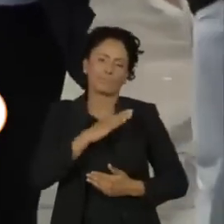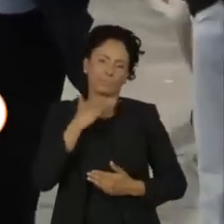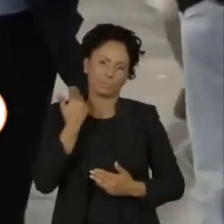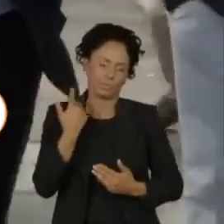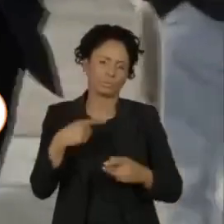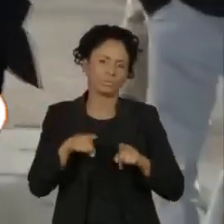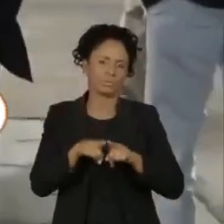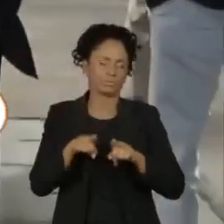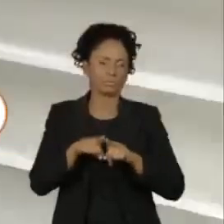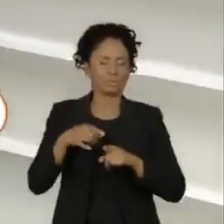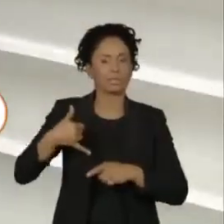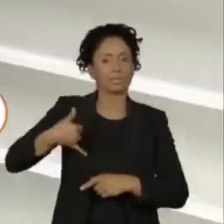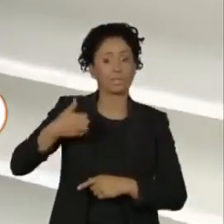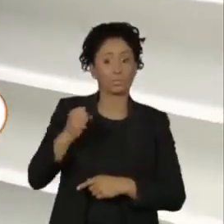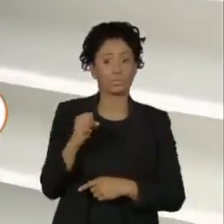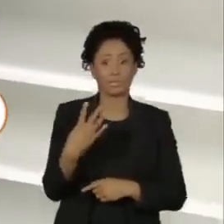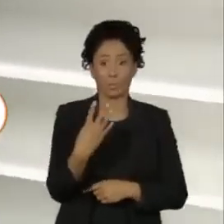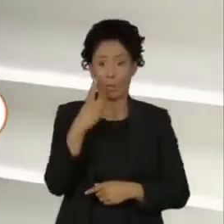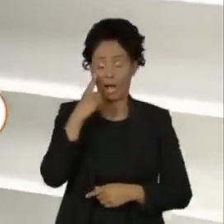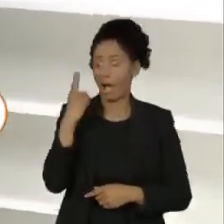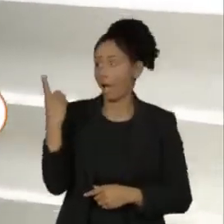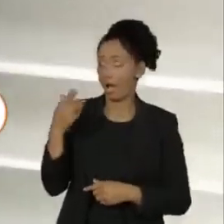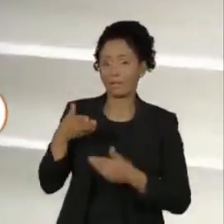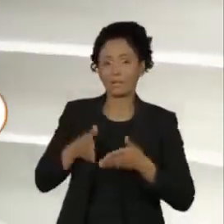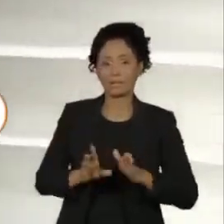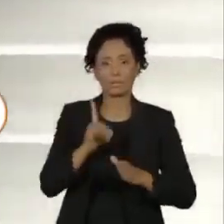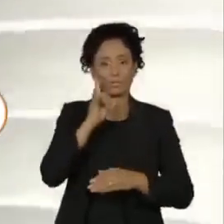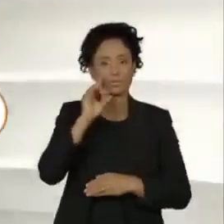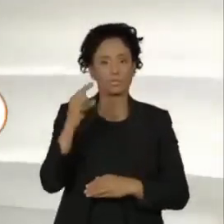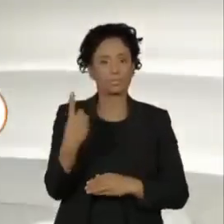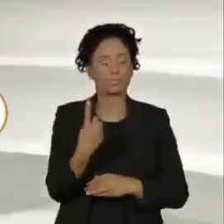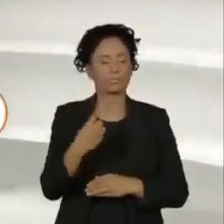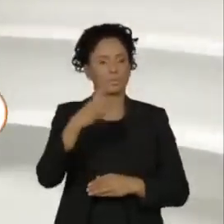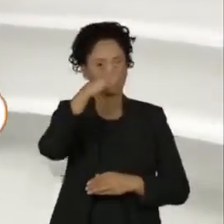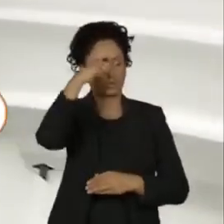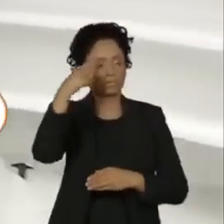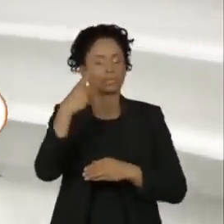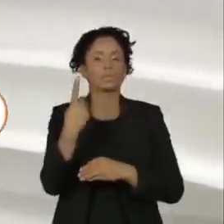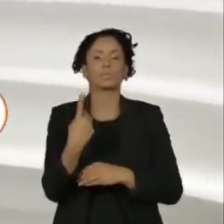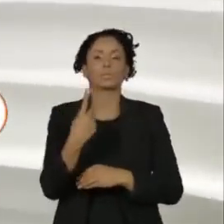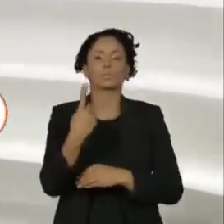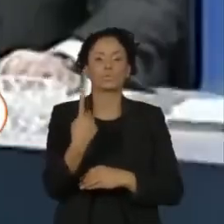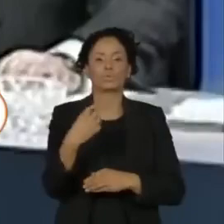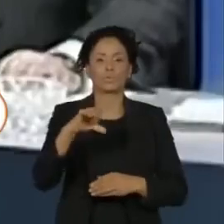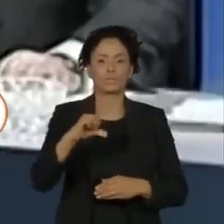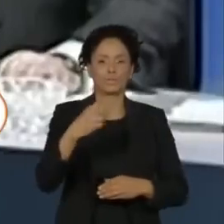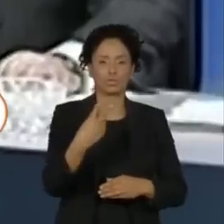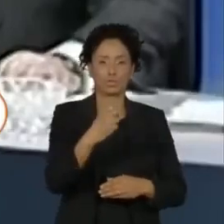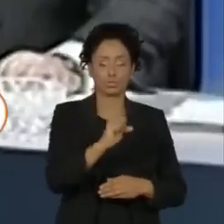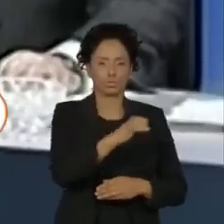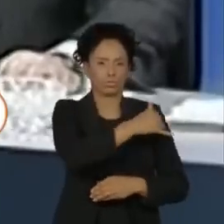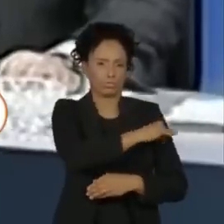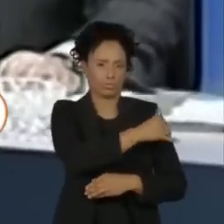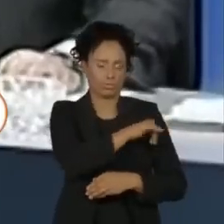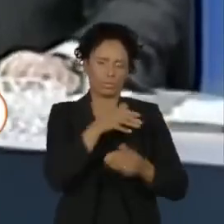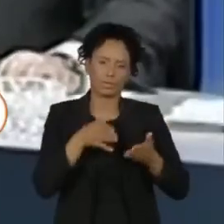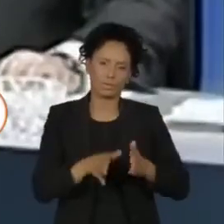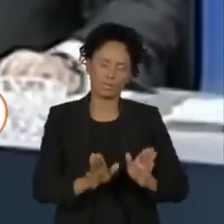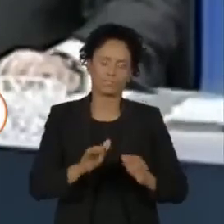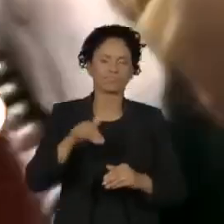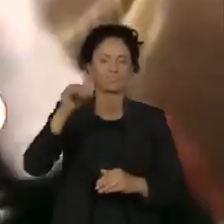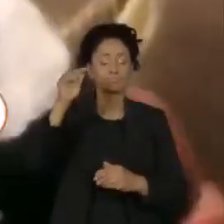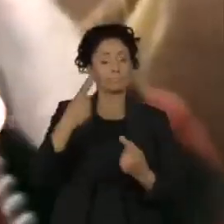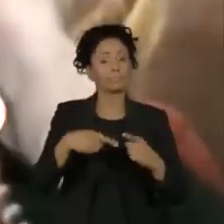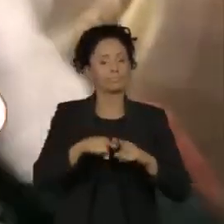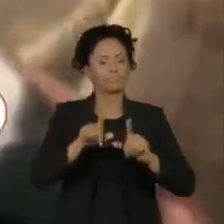84 anos de idade, nasceu no dia 1º de janeiro de 1928 no Rio de Janeiro. Além de apresentador de